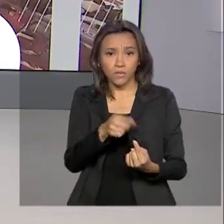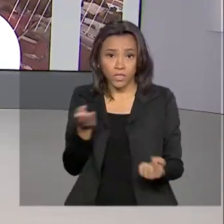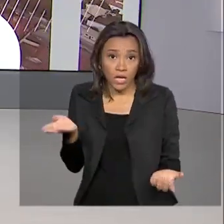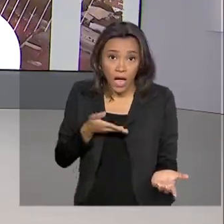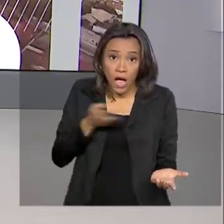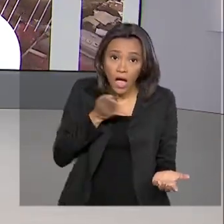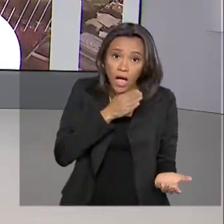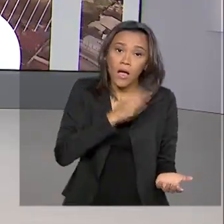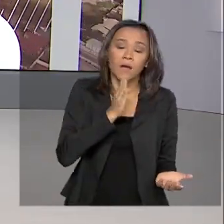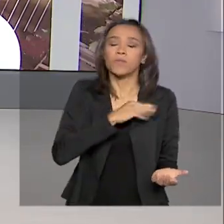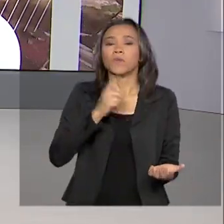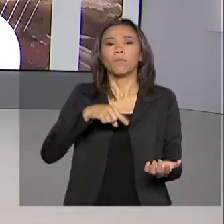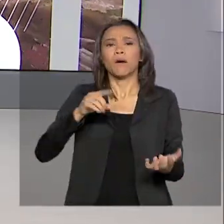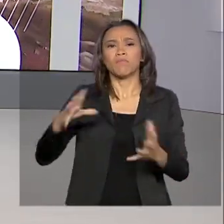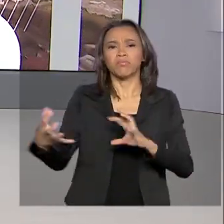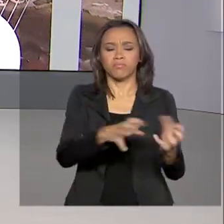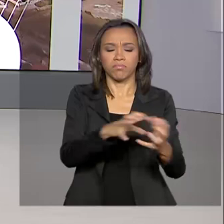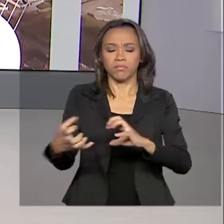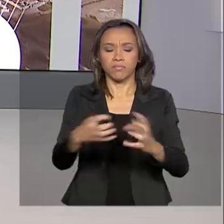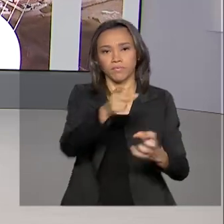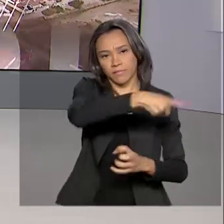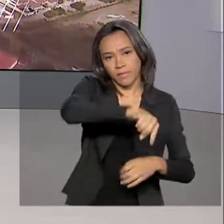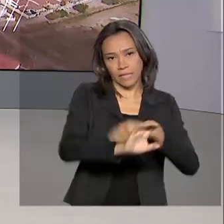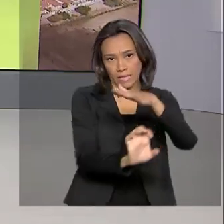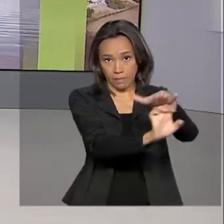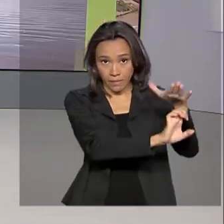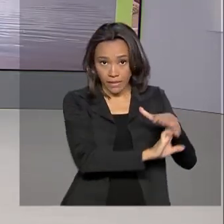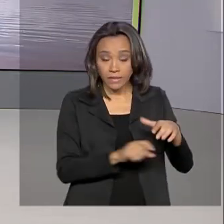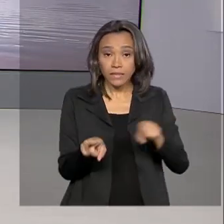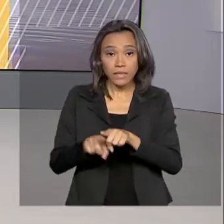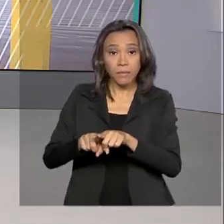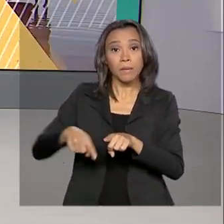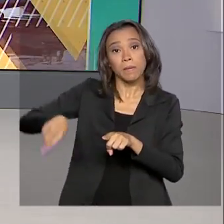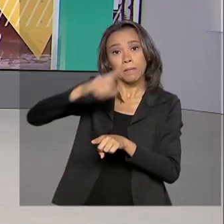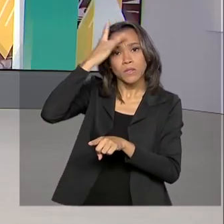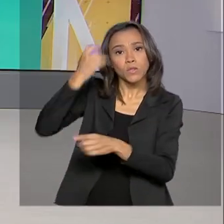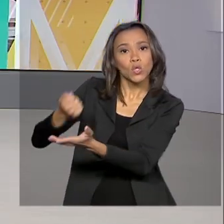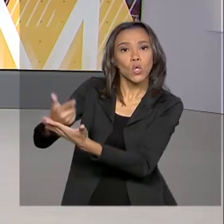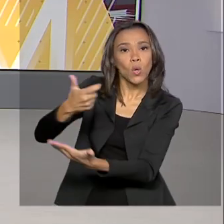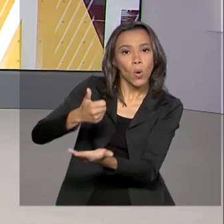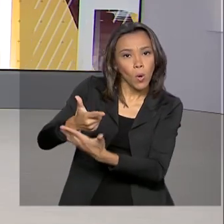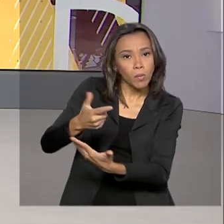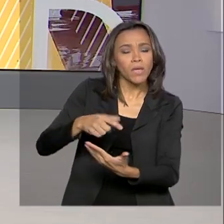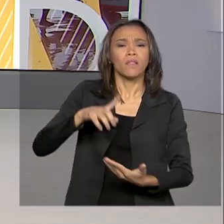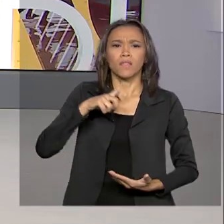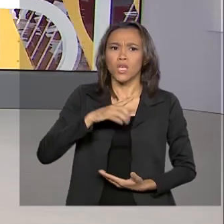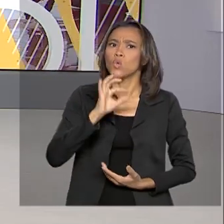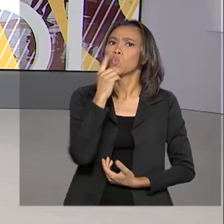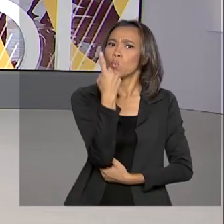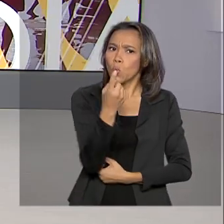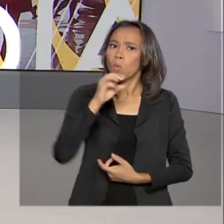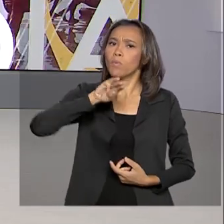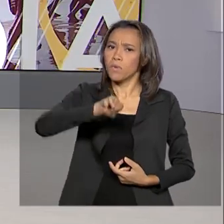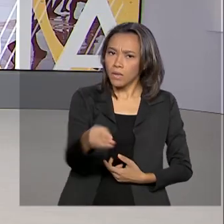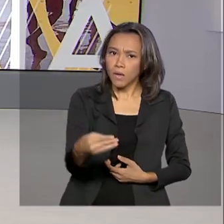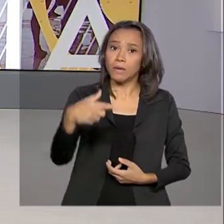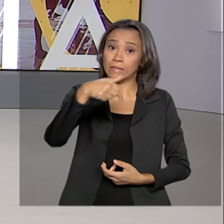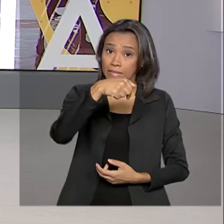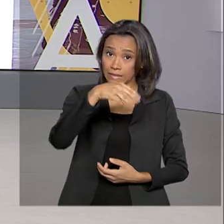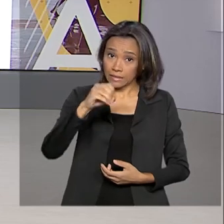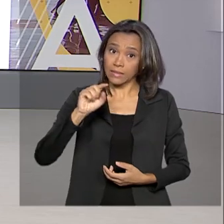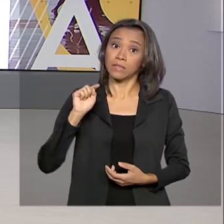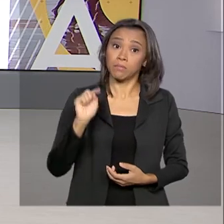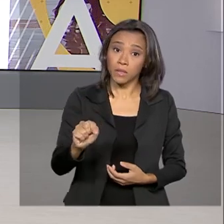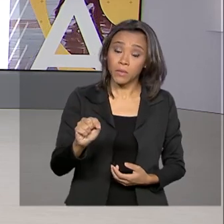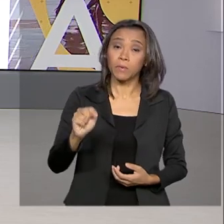de conflitos entre empresas e consumidores. Atualmente estão cadastrados mais de 1 milhão e 700 mil usuários e